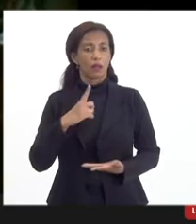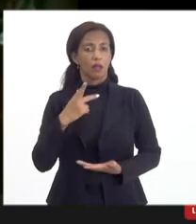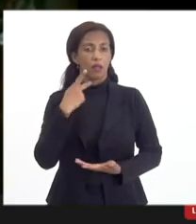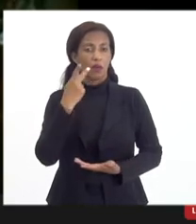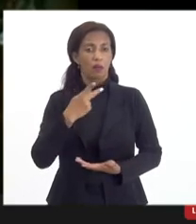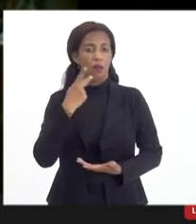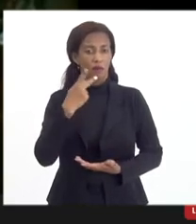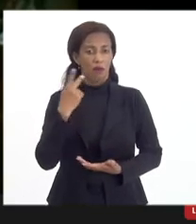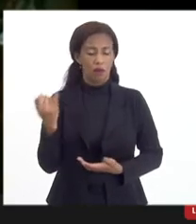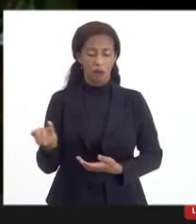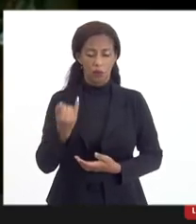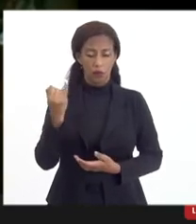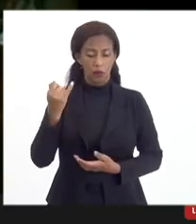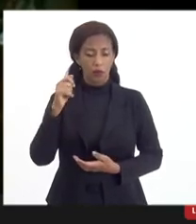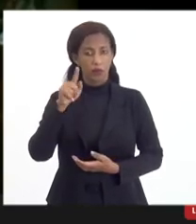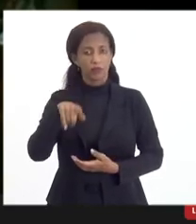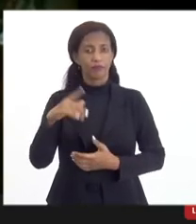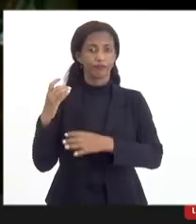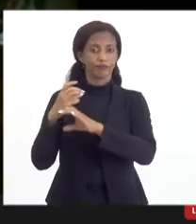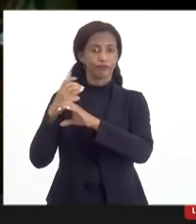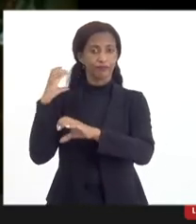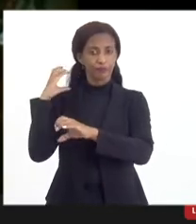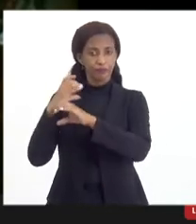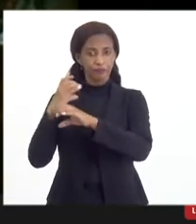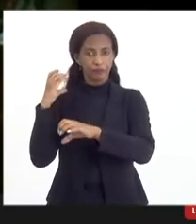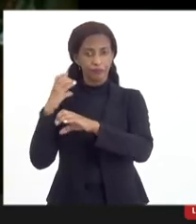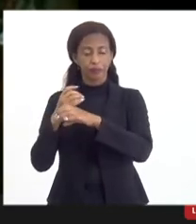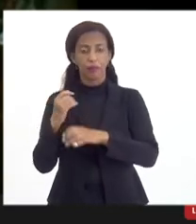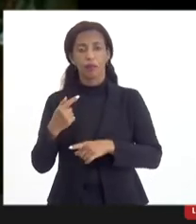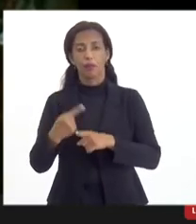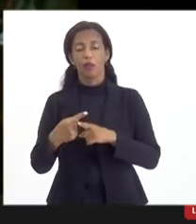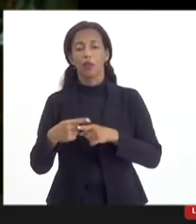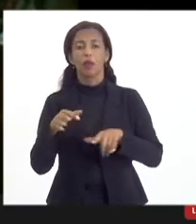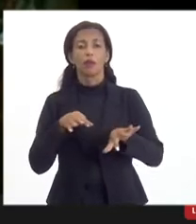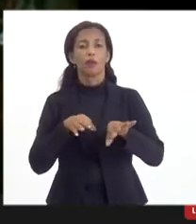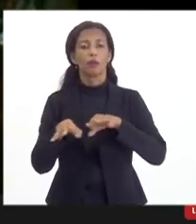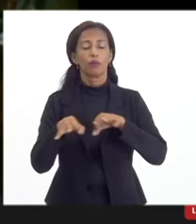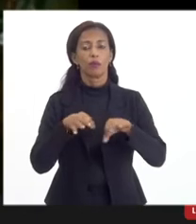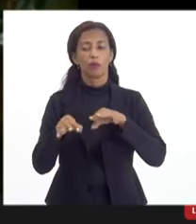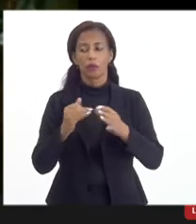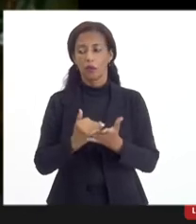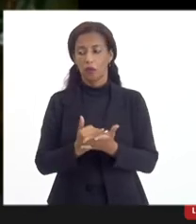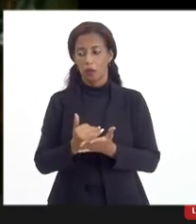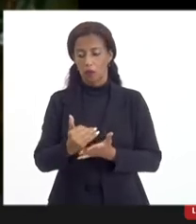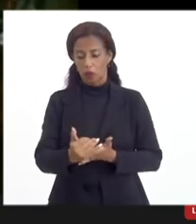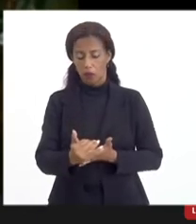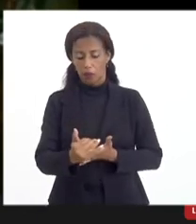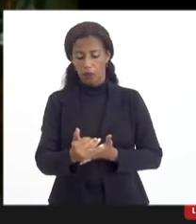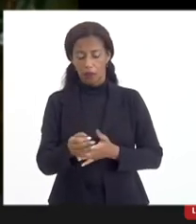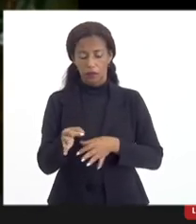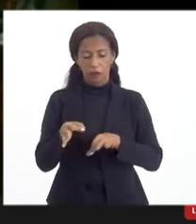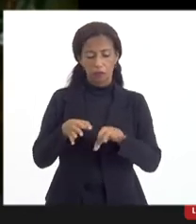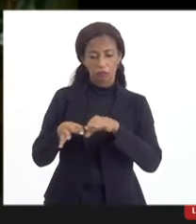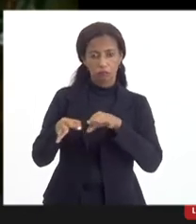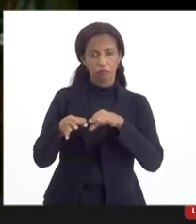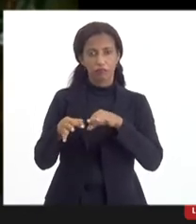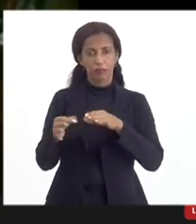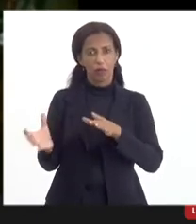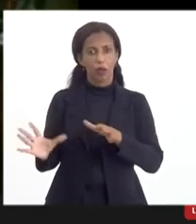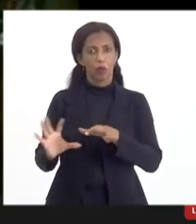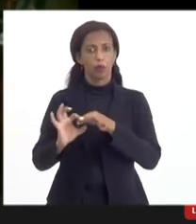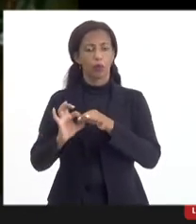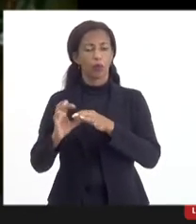engenharia, porque o projeto ele começa na especificação de engenharia,